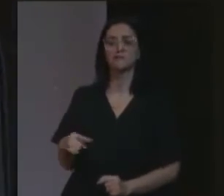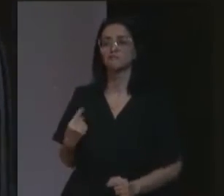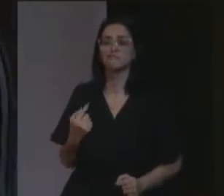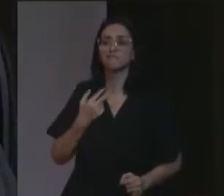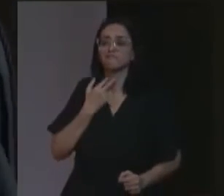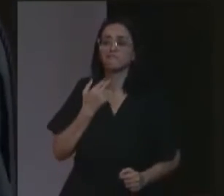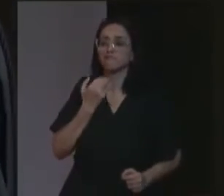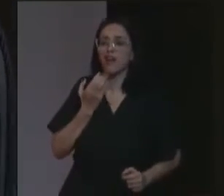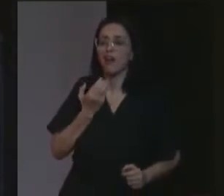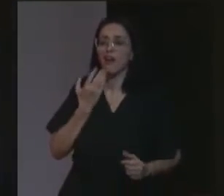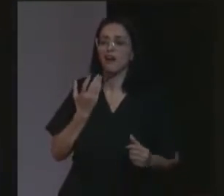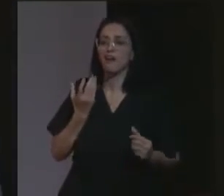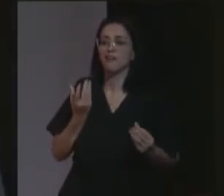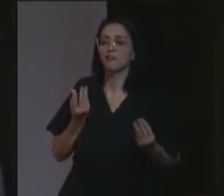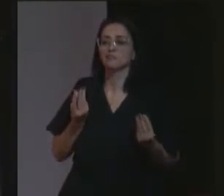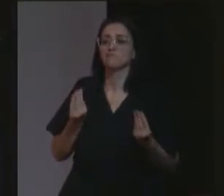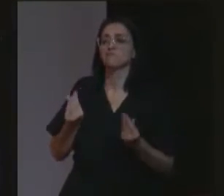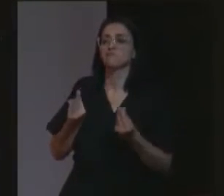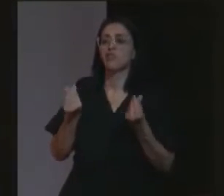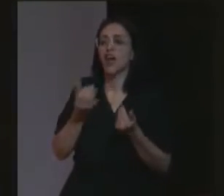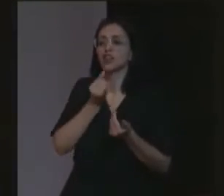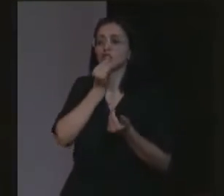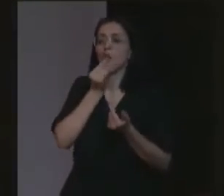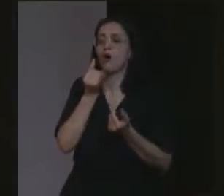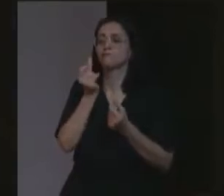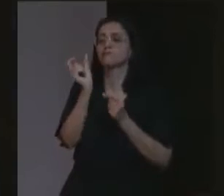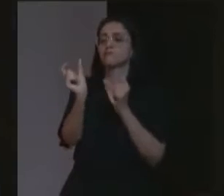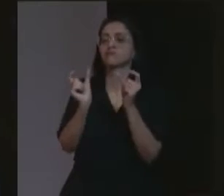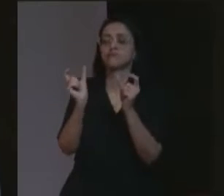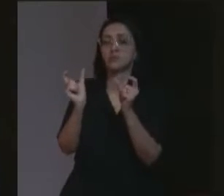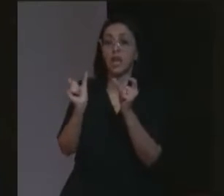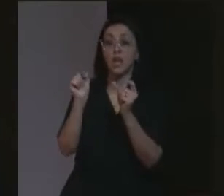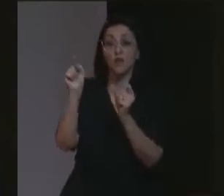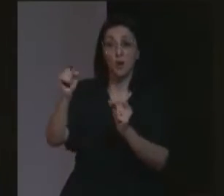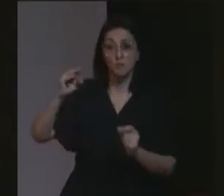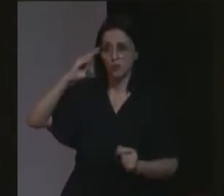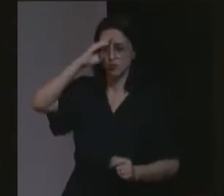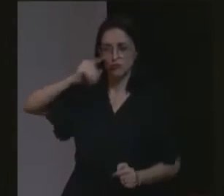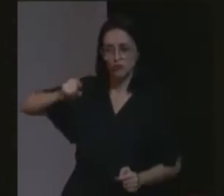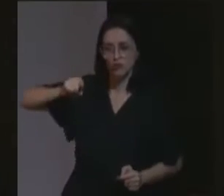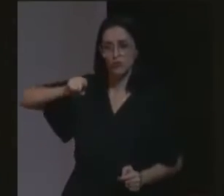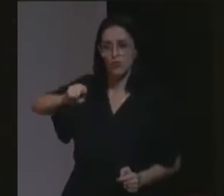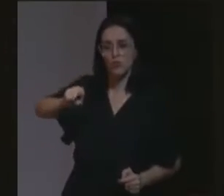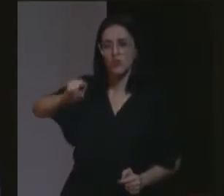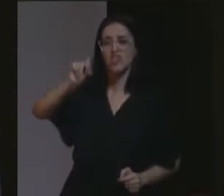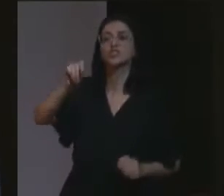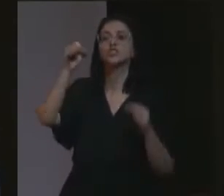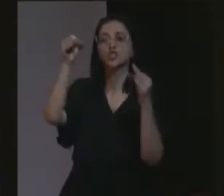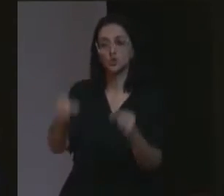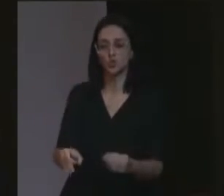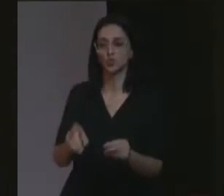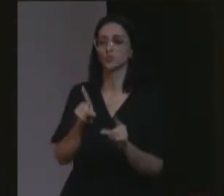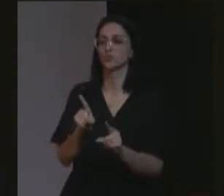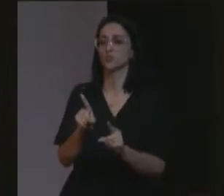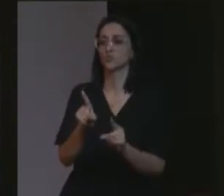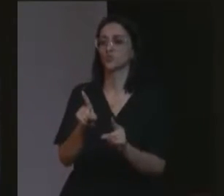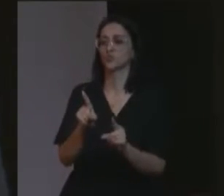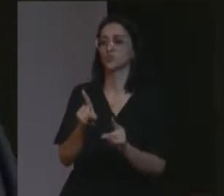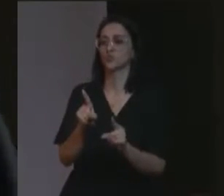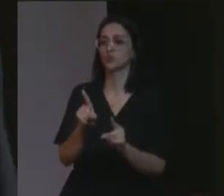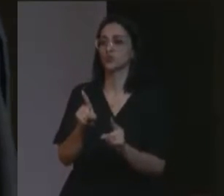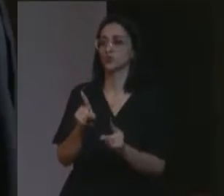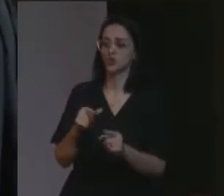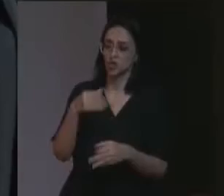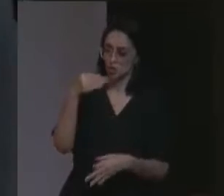podemos, banalizá-las, é importante, dar, a Bolsonaro, a pena justa, esse